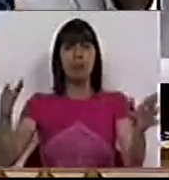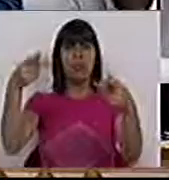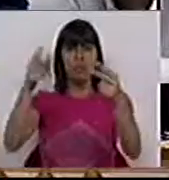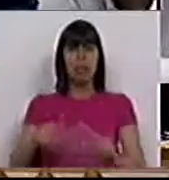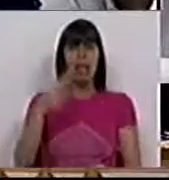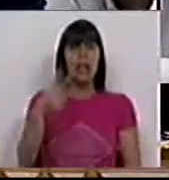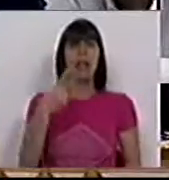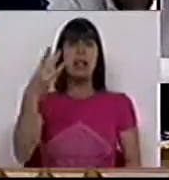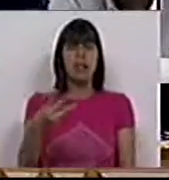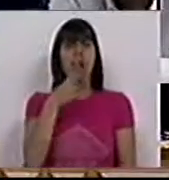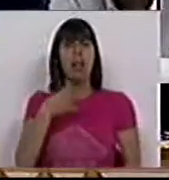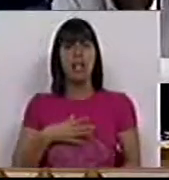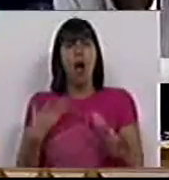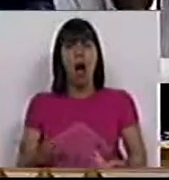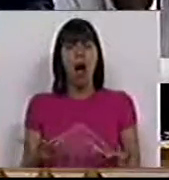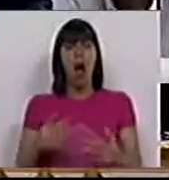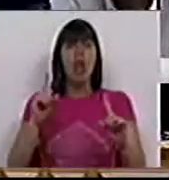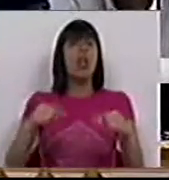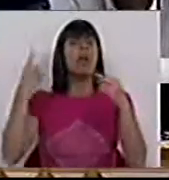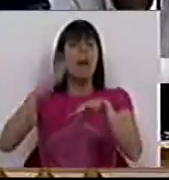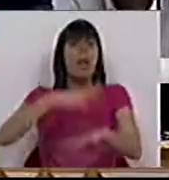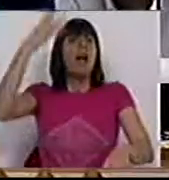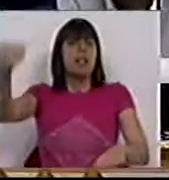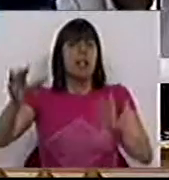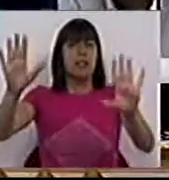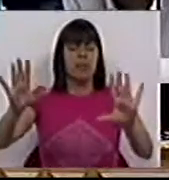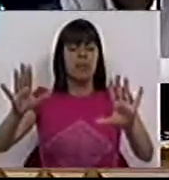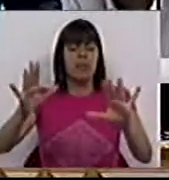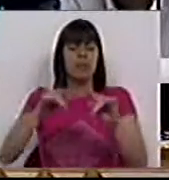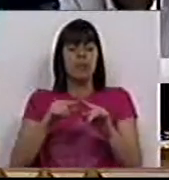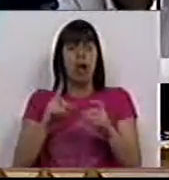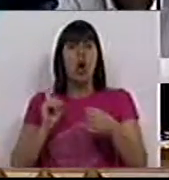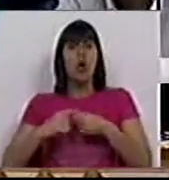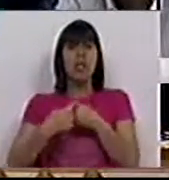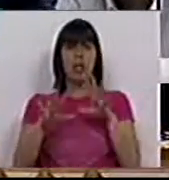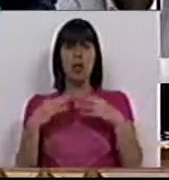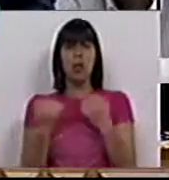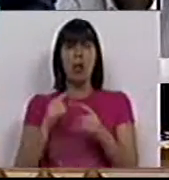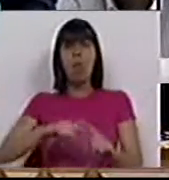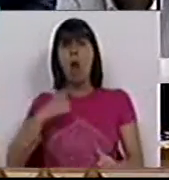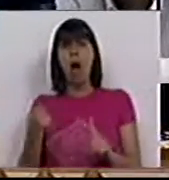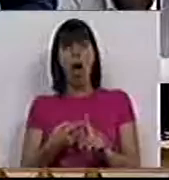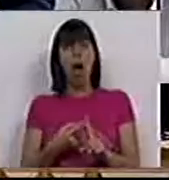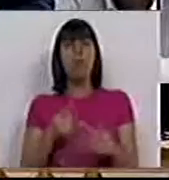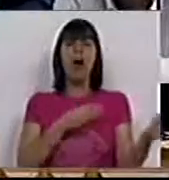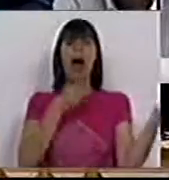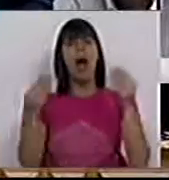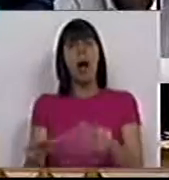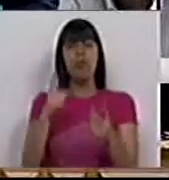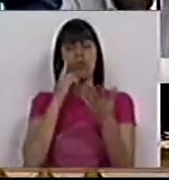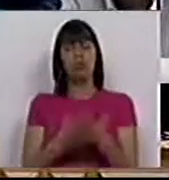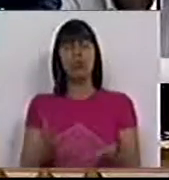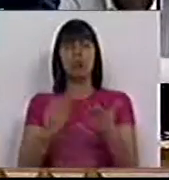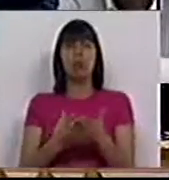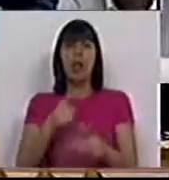anos, dizem-nos já que há posteriori, ou seja, a concertação social daqui a um ano apresentará um